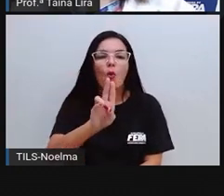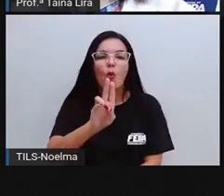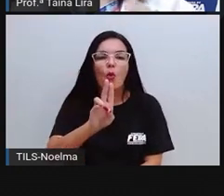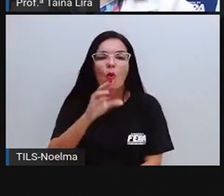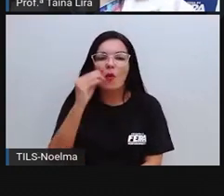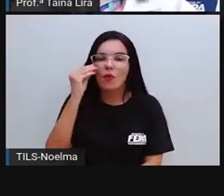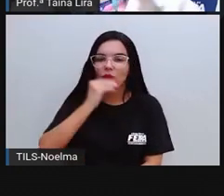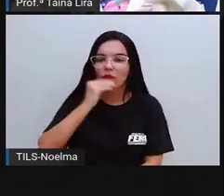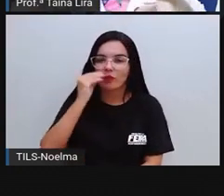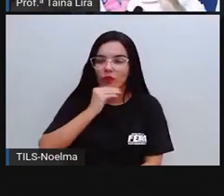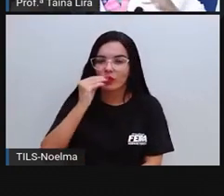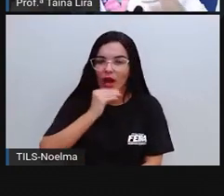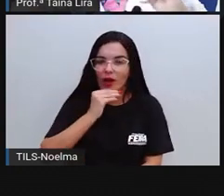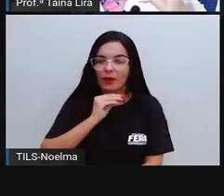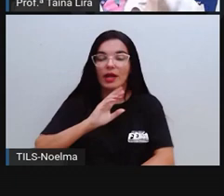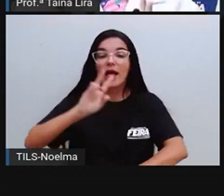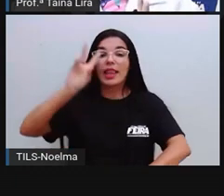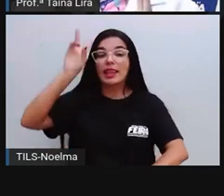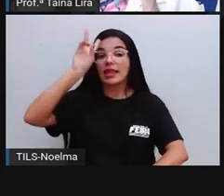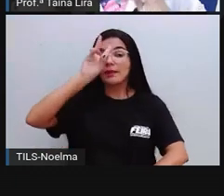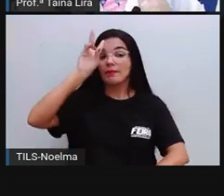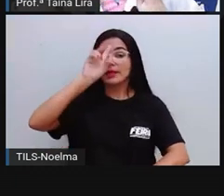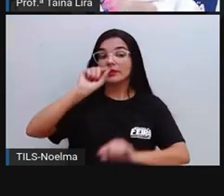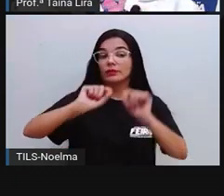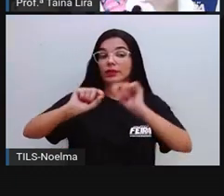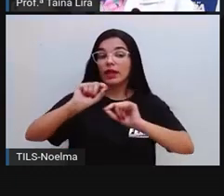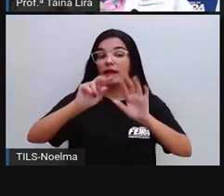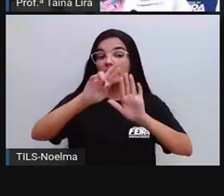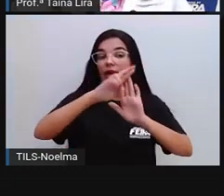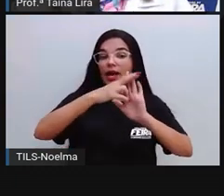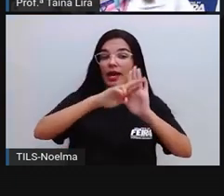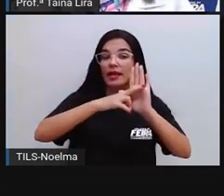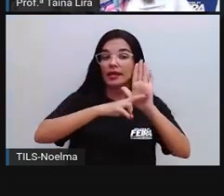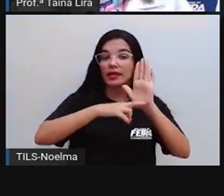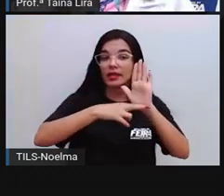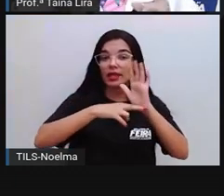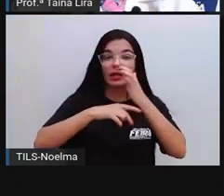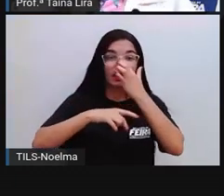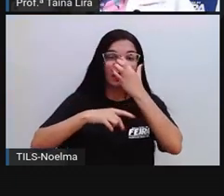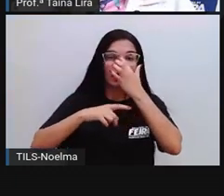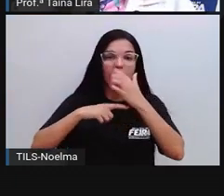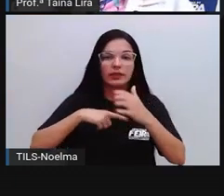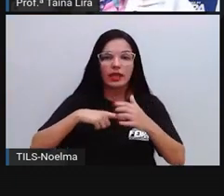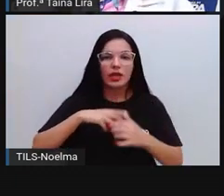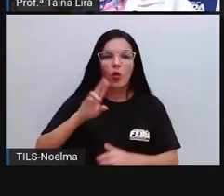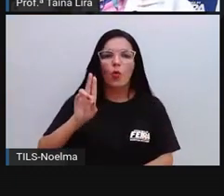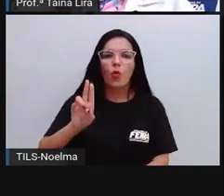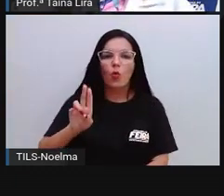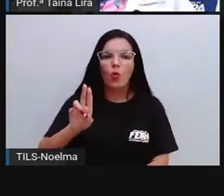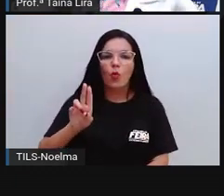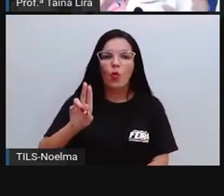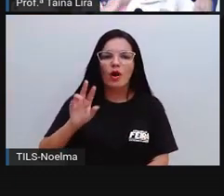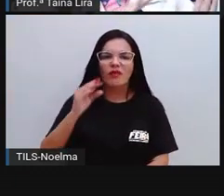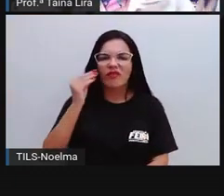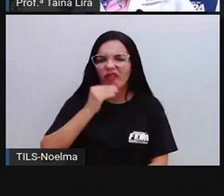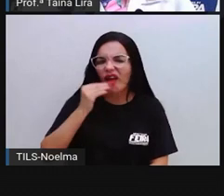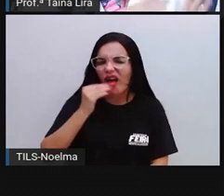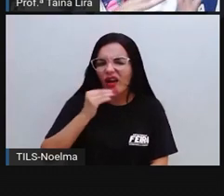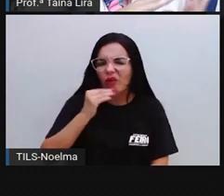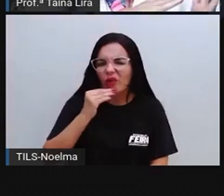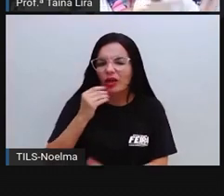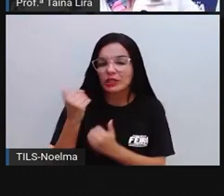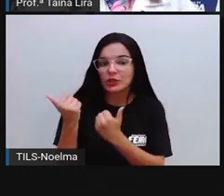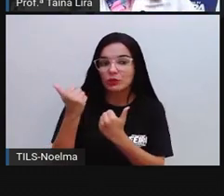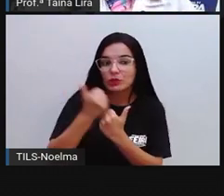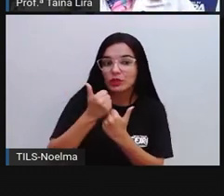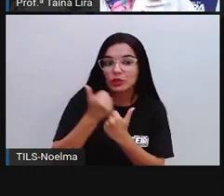a letra O, ou seja, a gente pronunciou, percebeu que tem o som do U. O que é que a gente vai fazer, Pro? Procurar